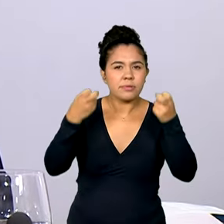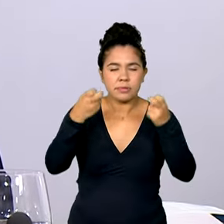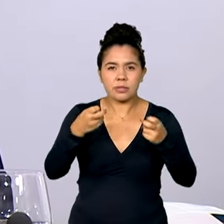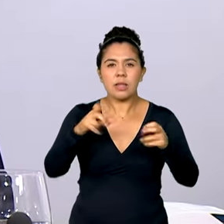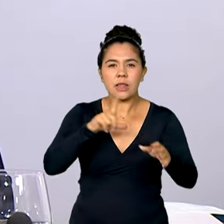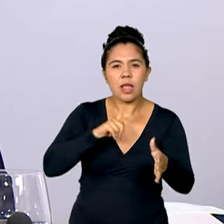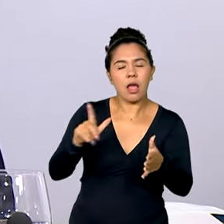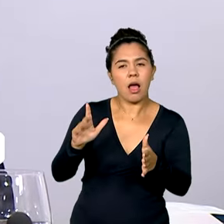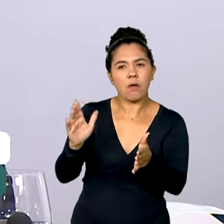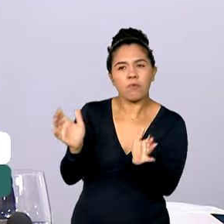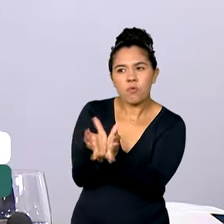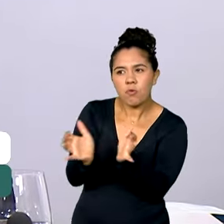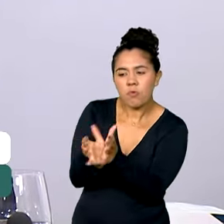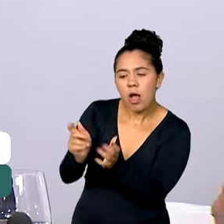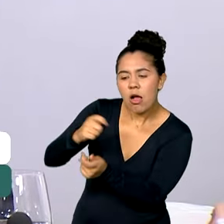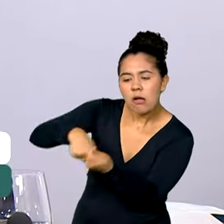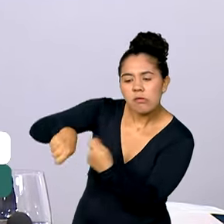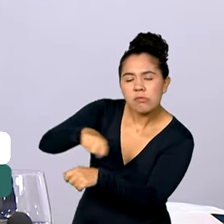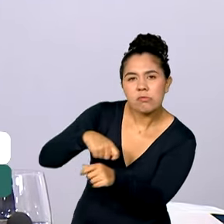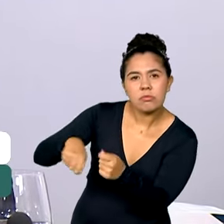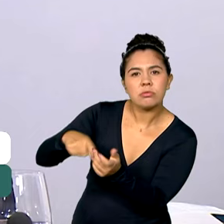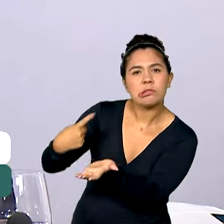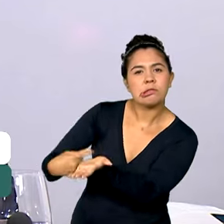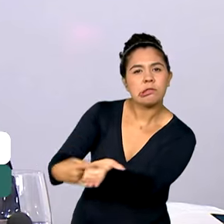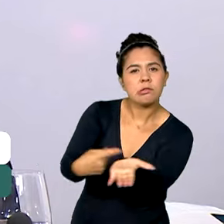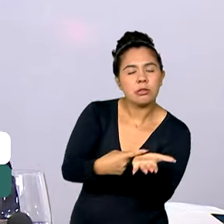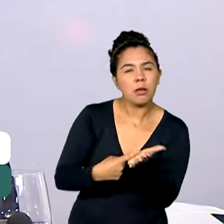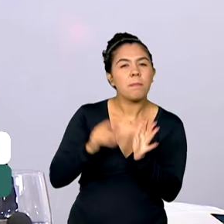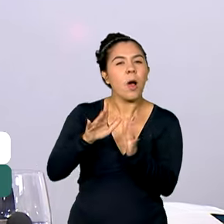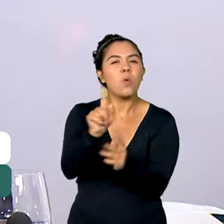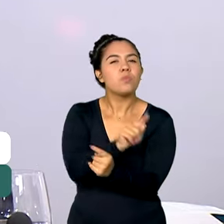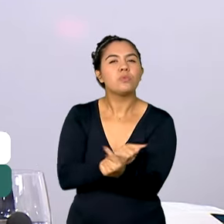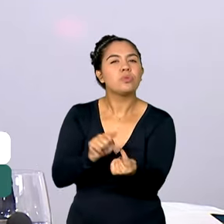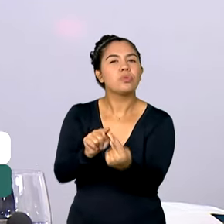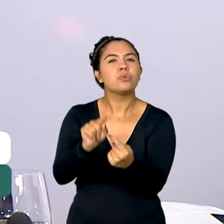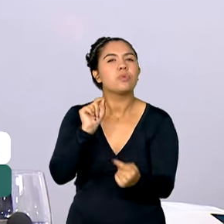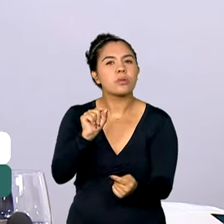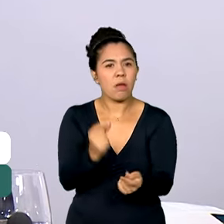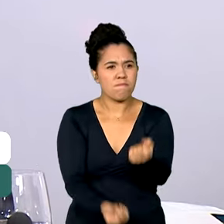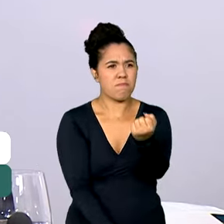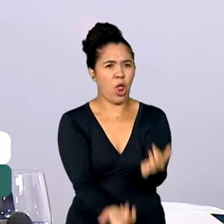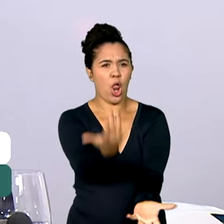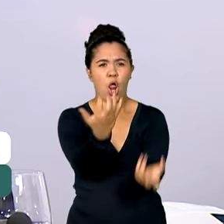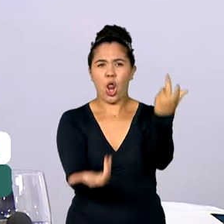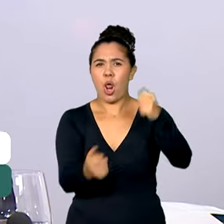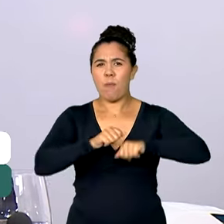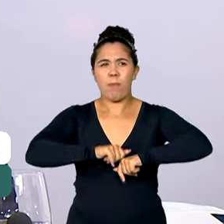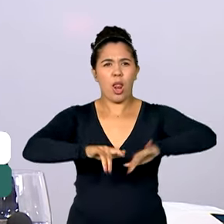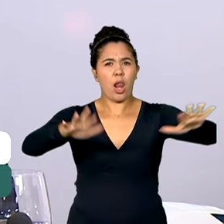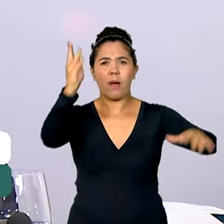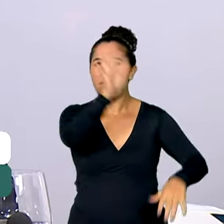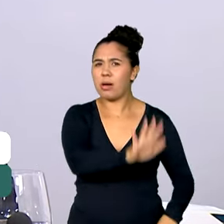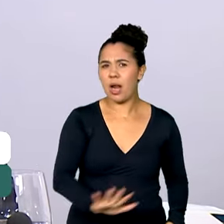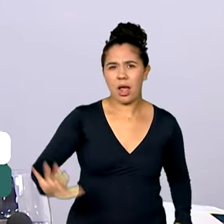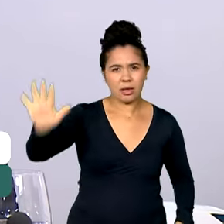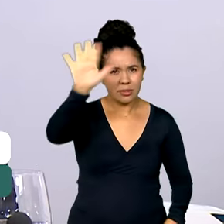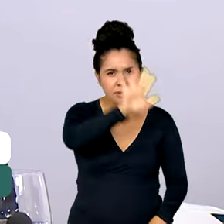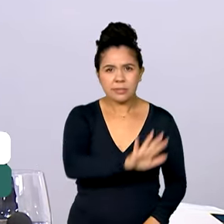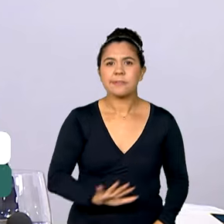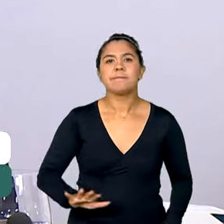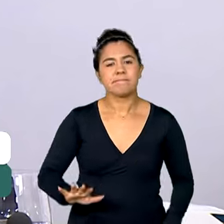organizada, mas que busca esse objetivo de incendiar o Brasil. Portanto,